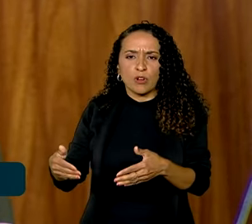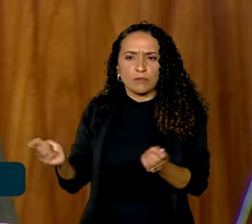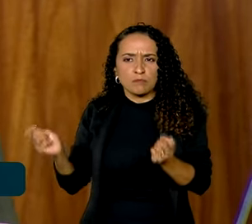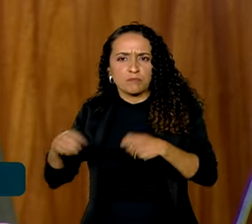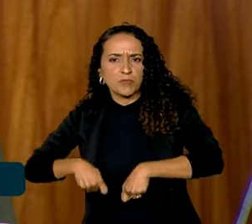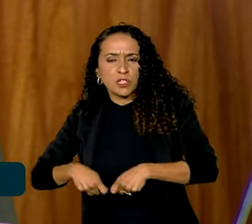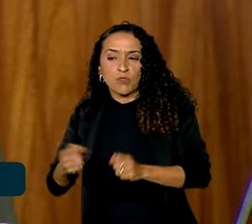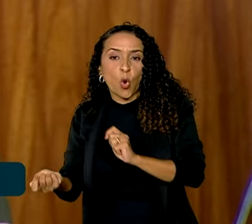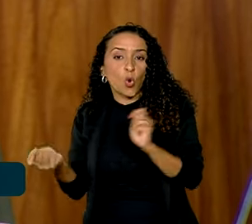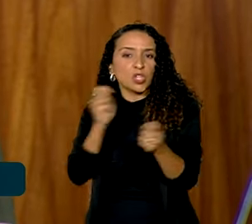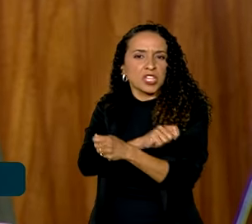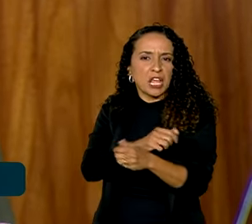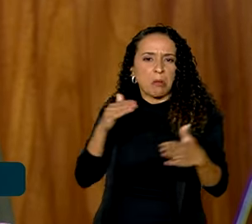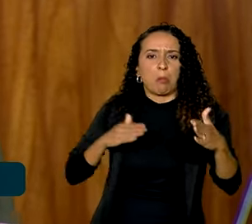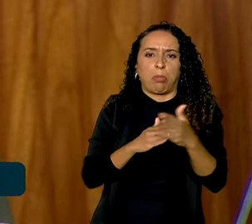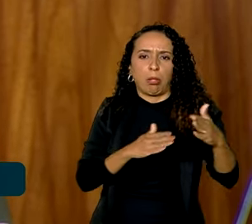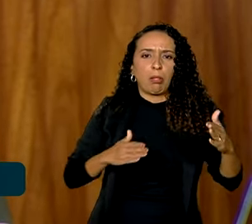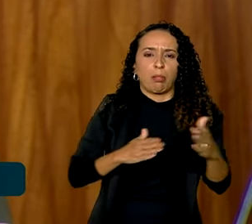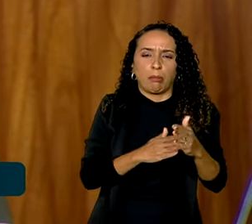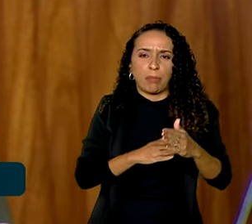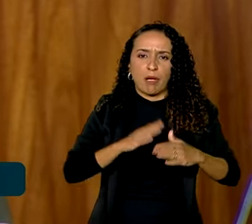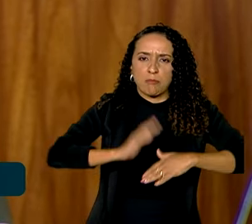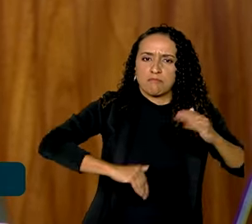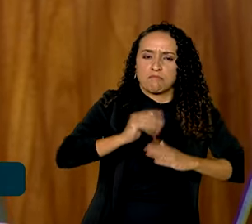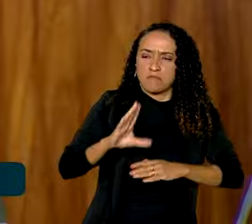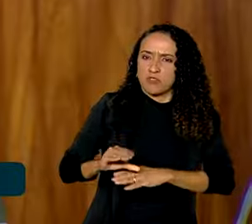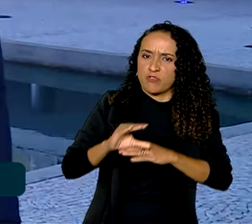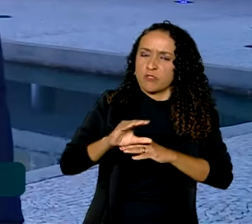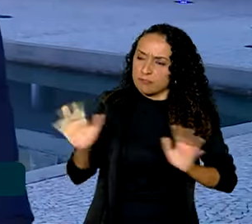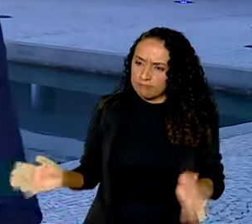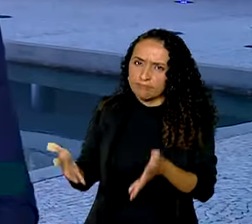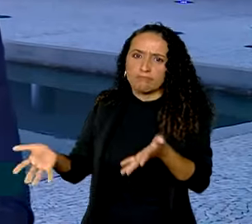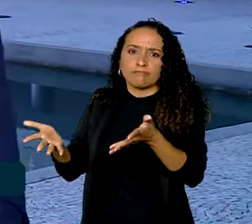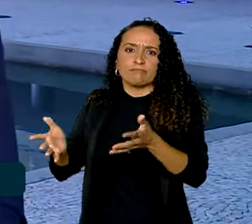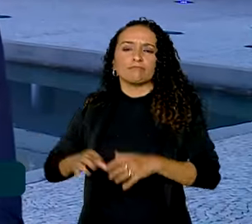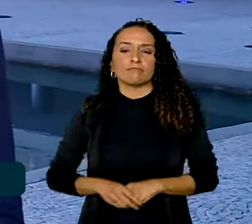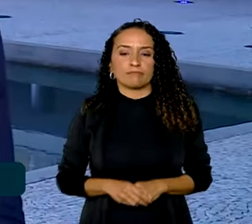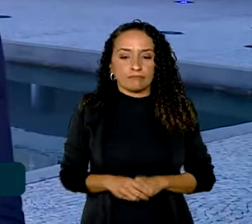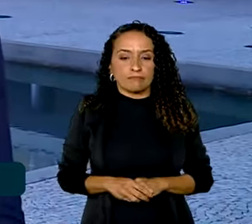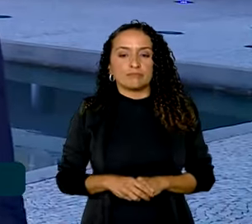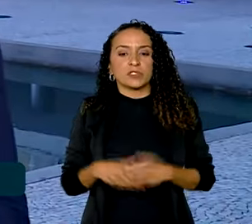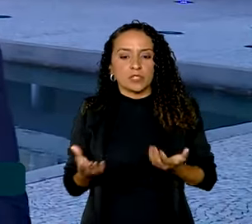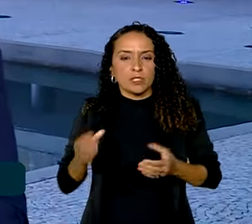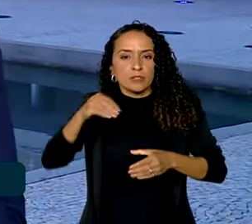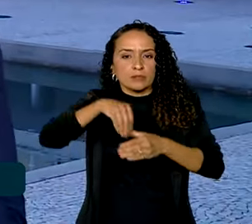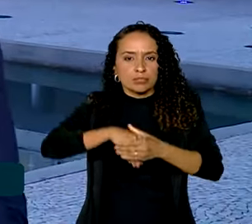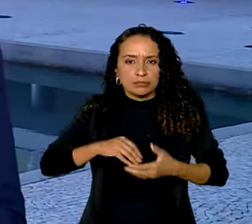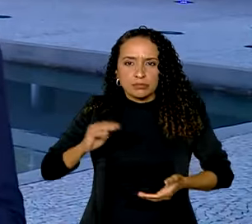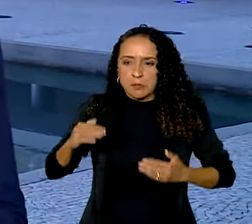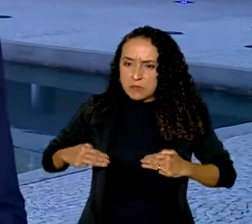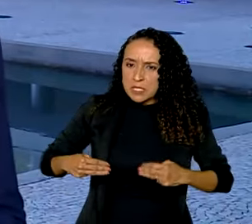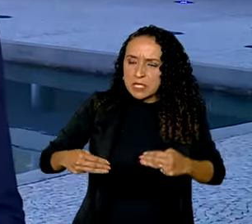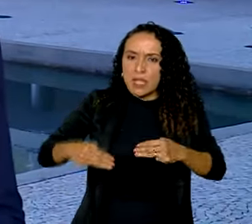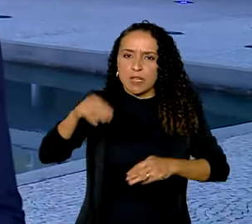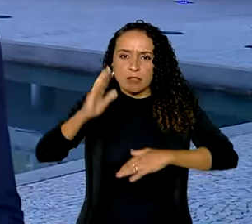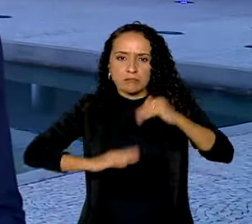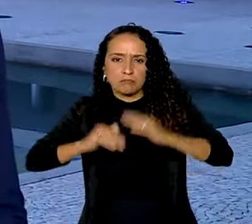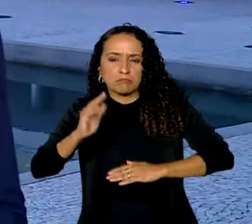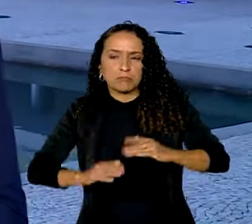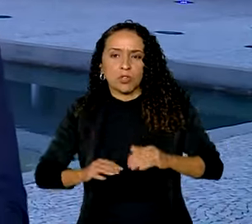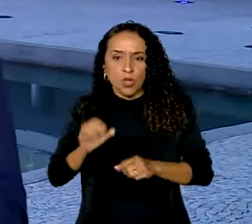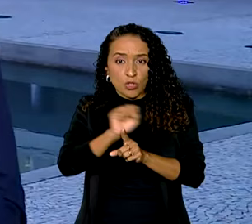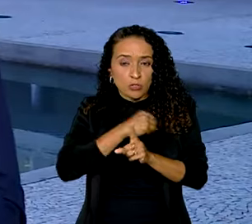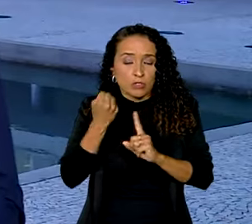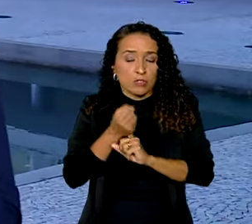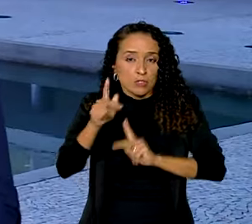ao contrário de barrar a carreira científica das mulheres, estimular. Composto por ministérios, especialistas e sociedade civil,